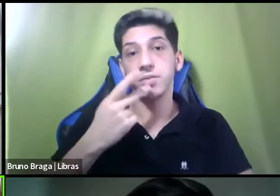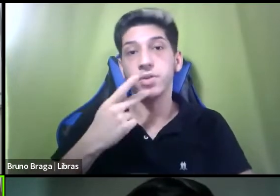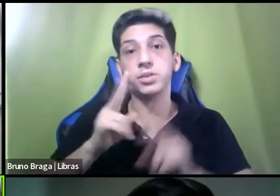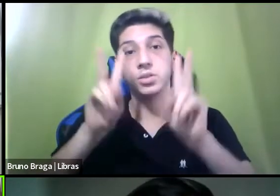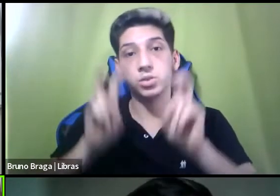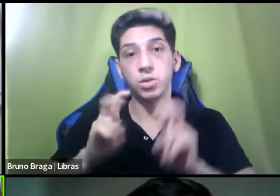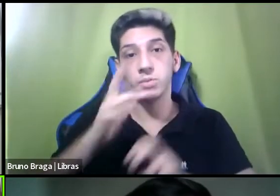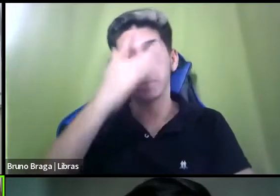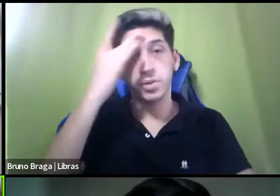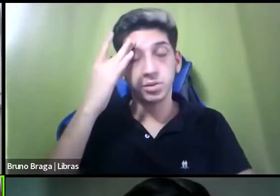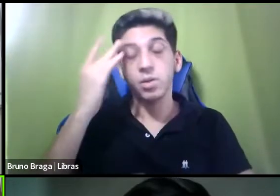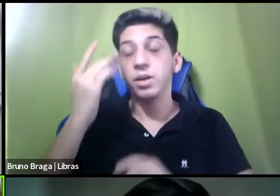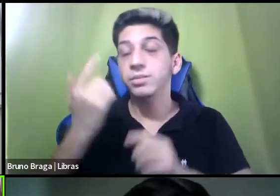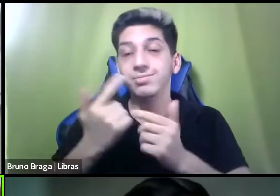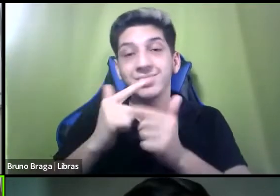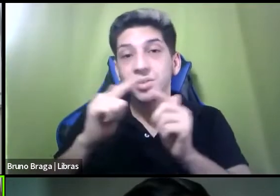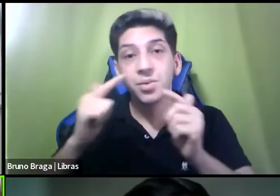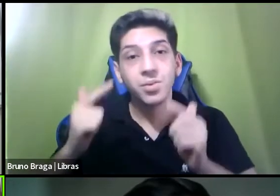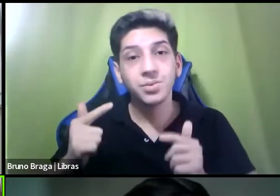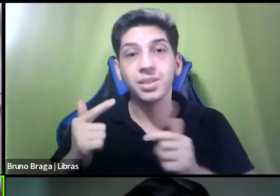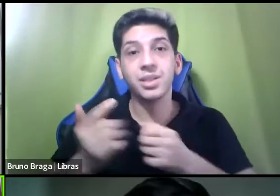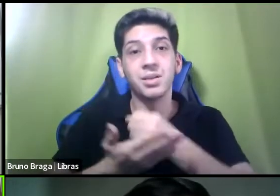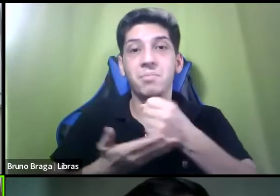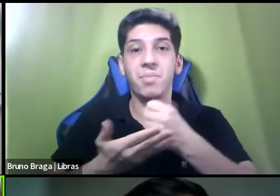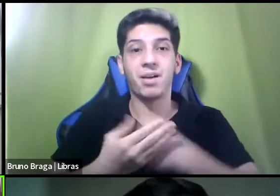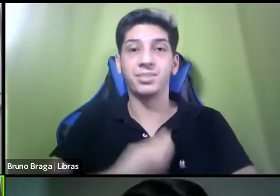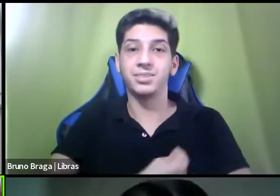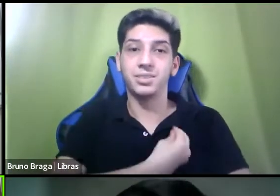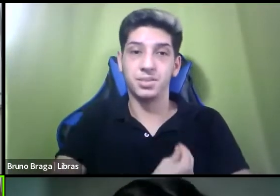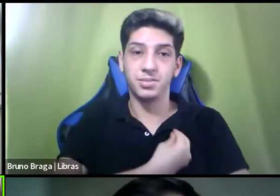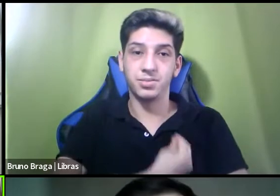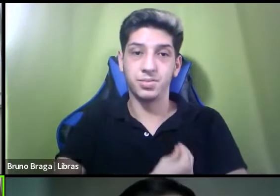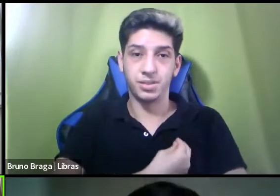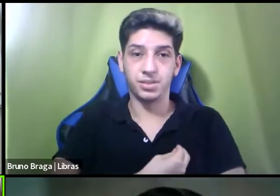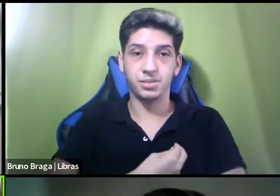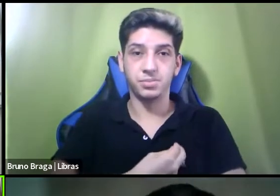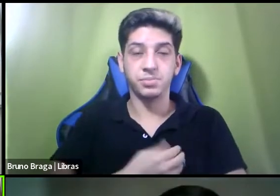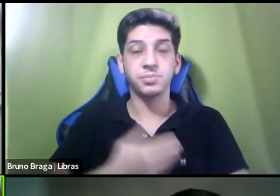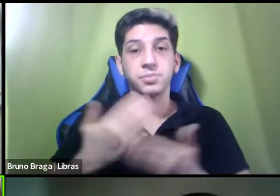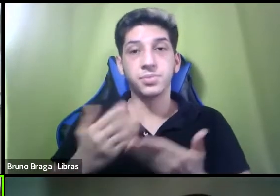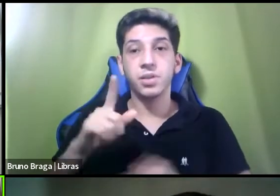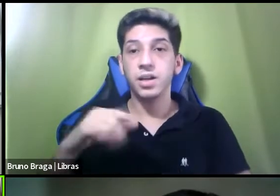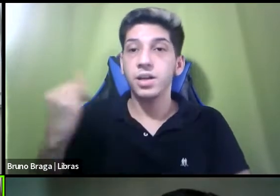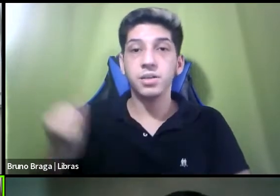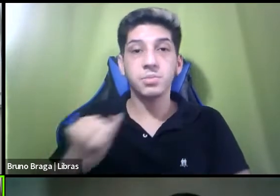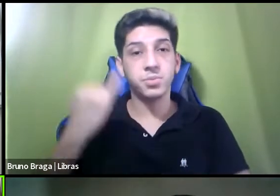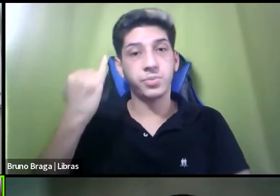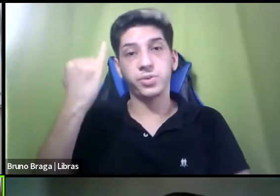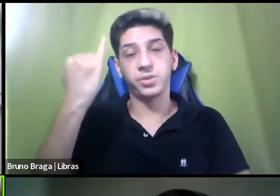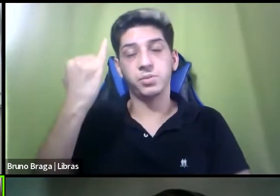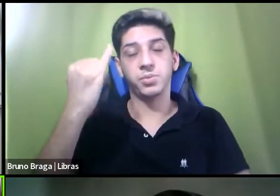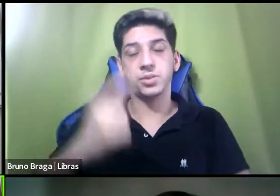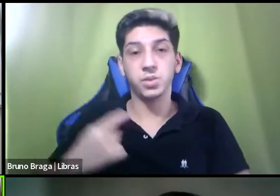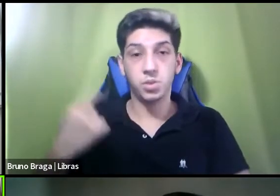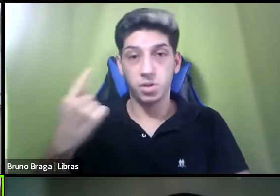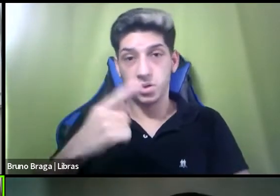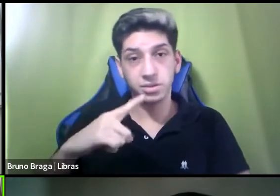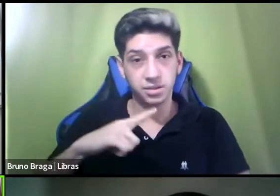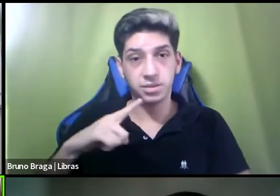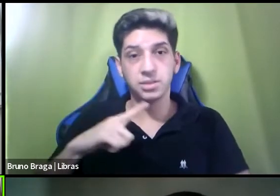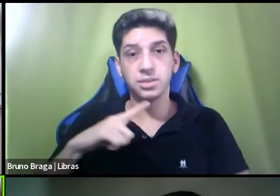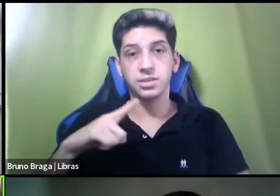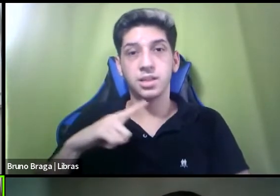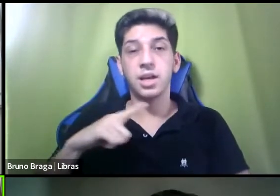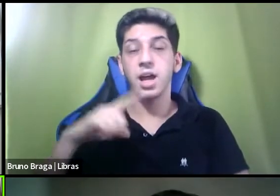que não têm o mínimo existencial, então é fundamental que nós tenhamos a